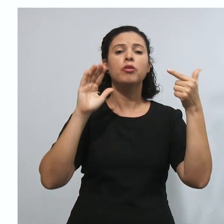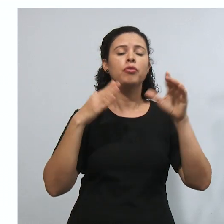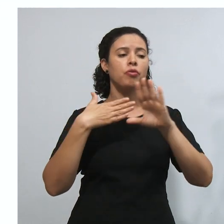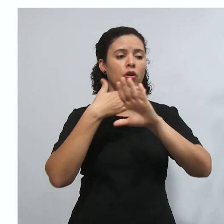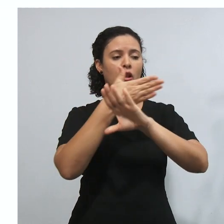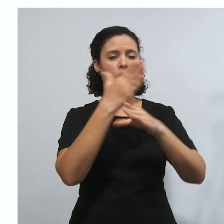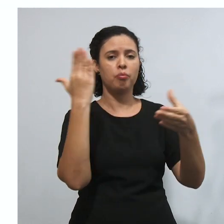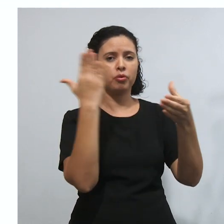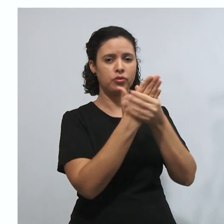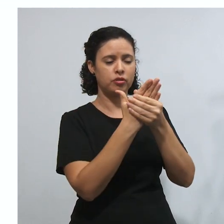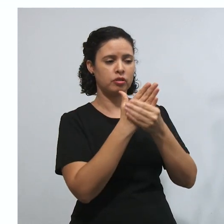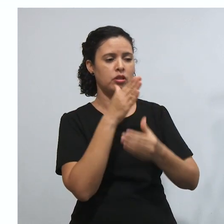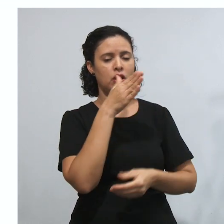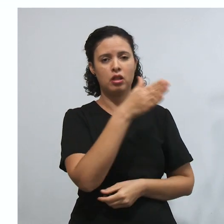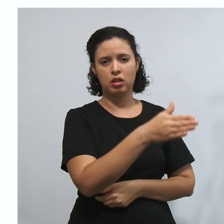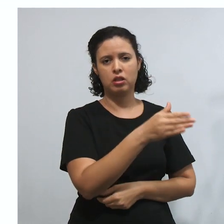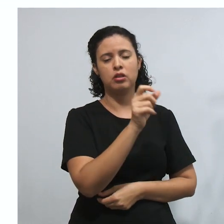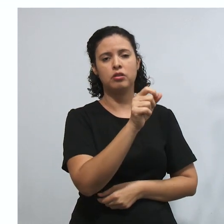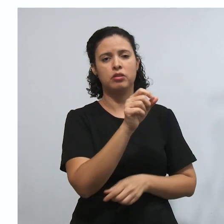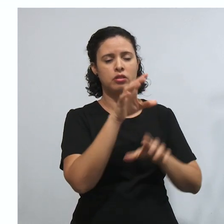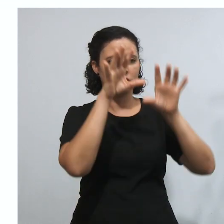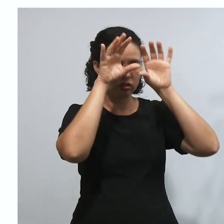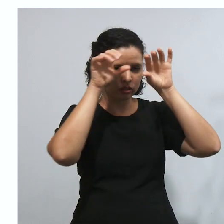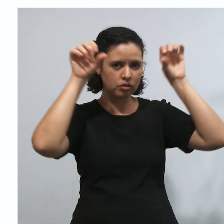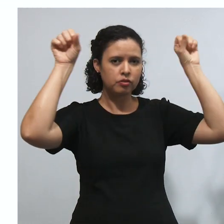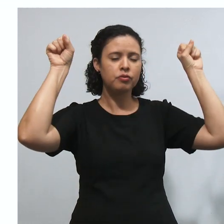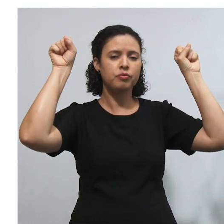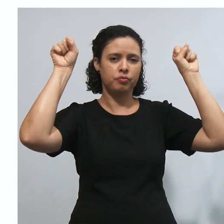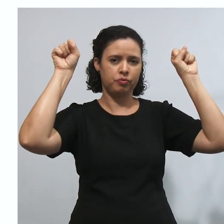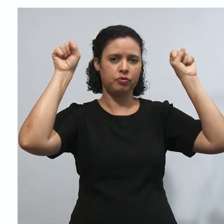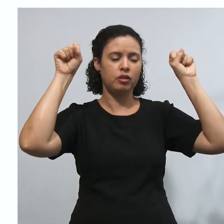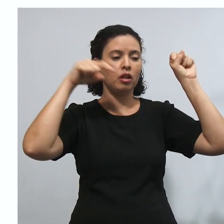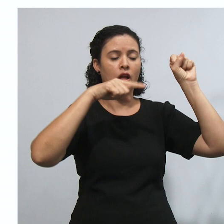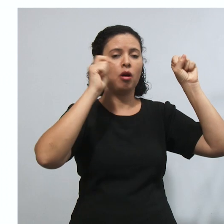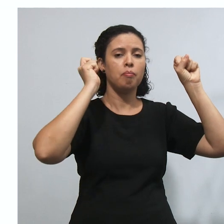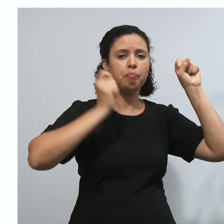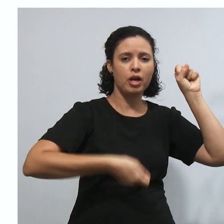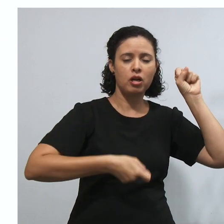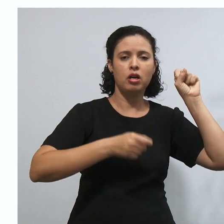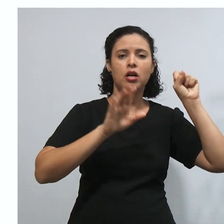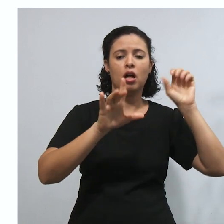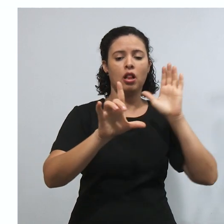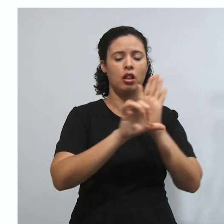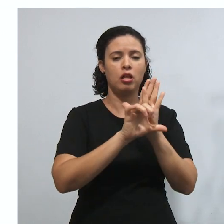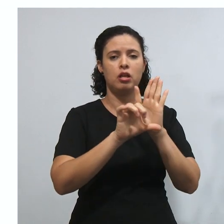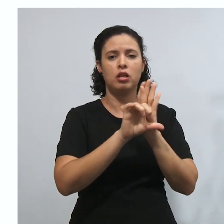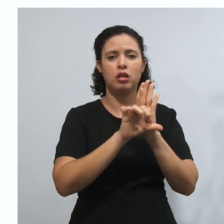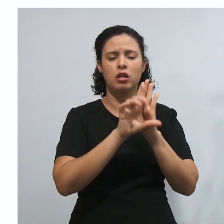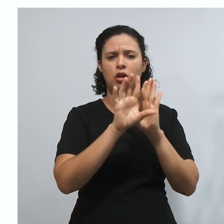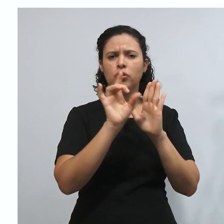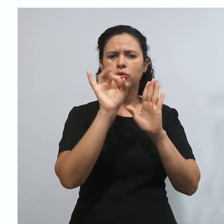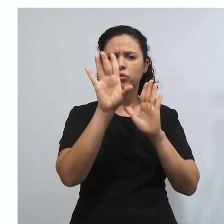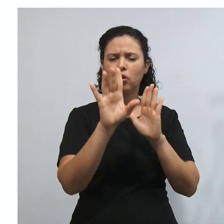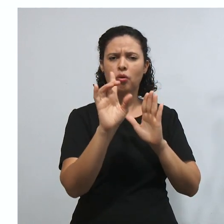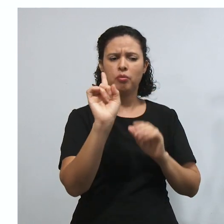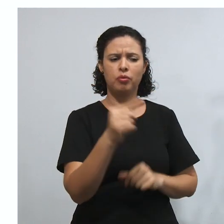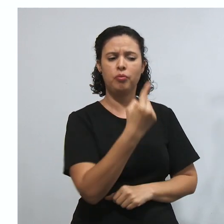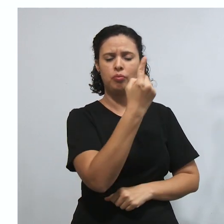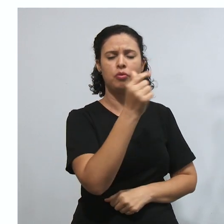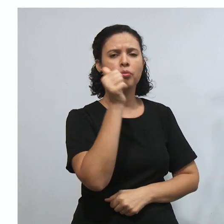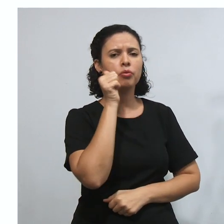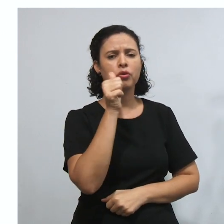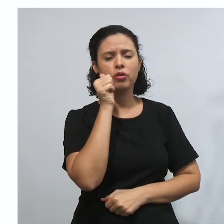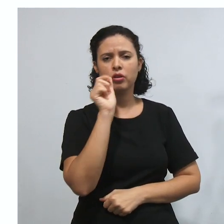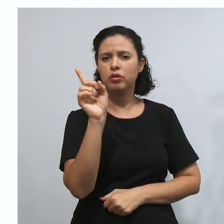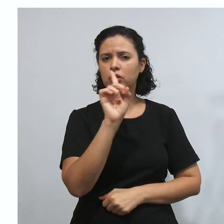Alcançou a todas as mulheres, erga homens, ou seja, não fez valer uma lei apenas numa situação concreta,